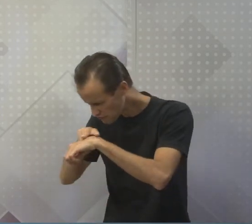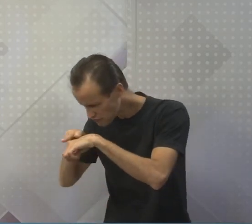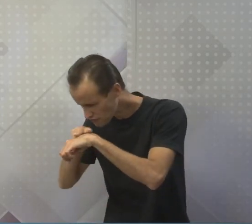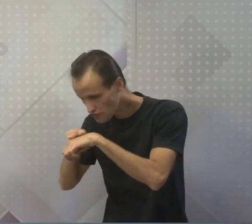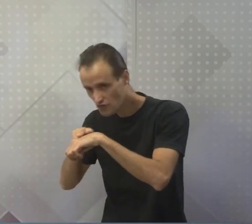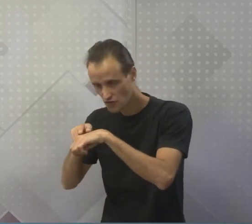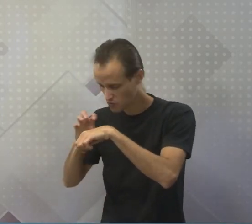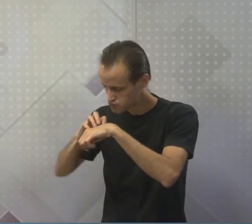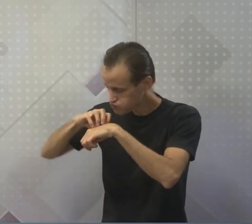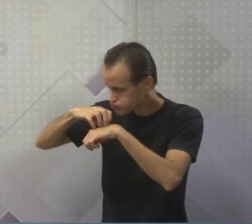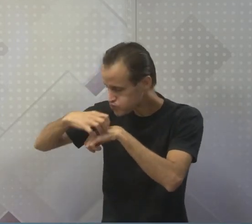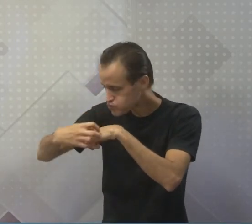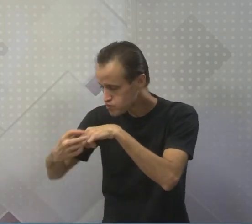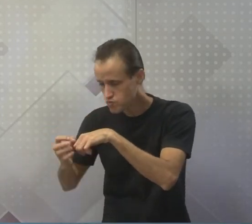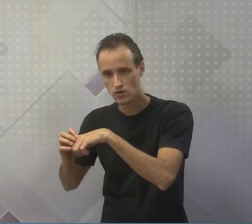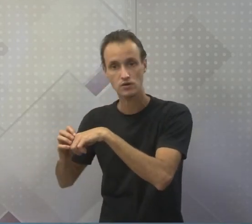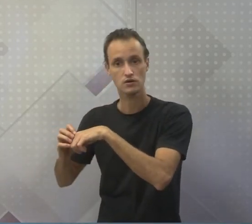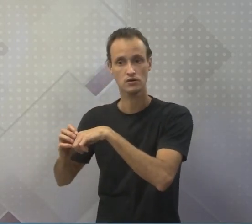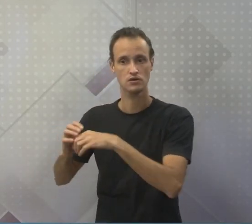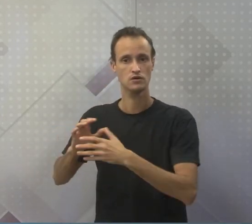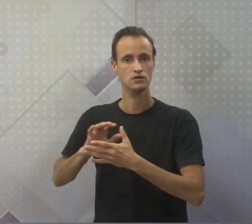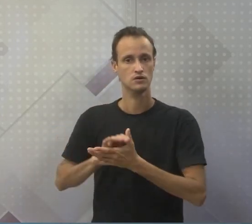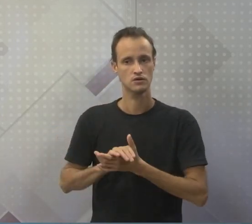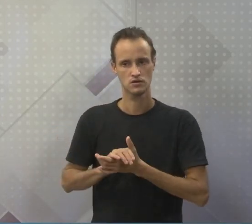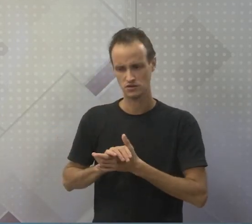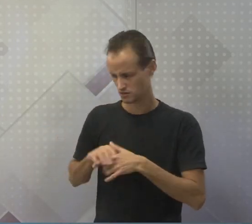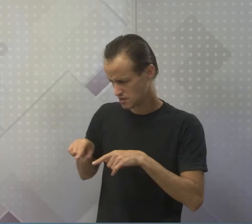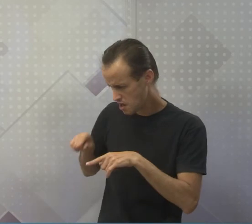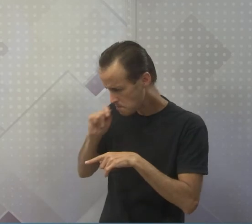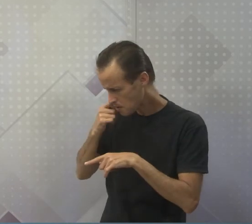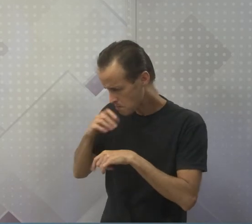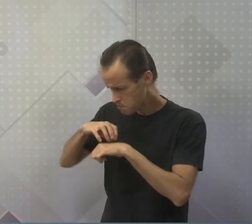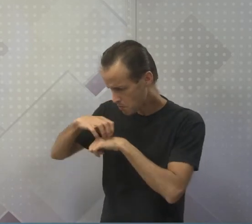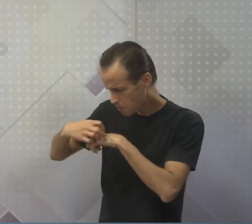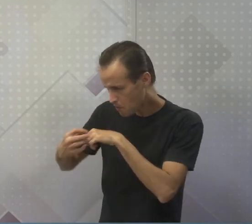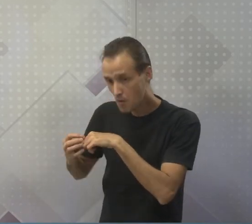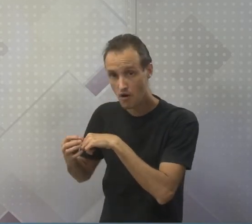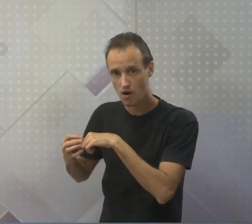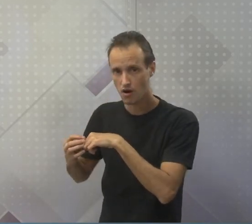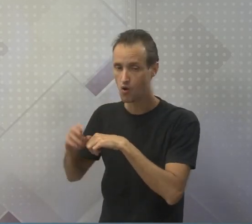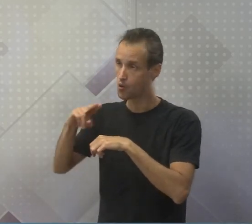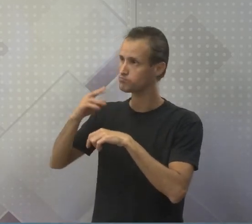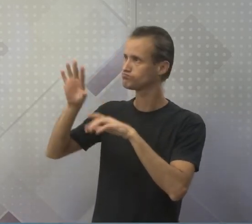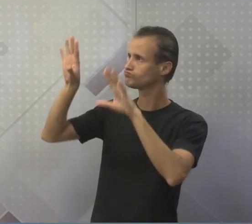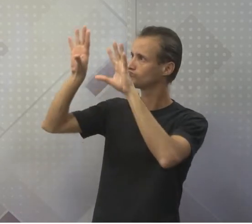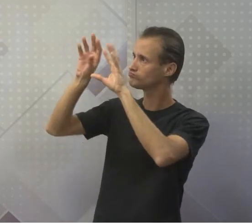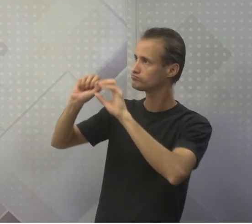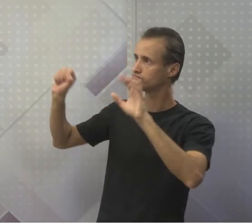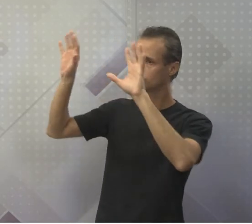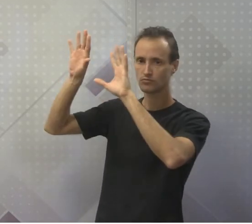É o fungo, é o mofo, é o bolô. Tarra no pão, provavelmente, ou então veio do ar.